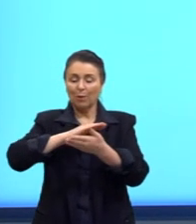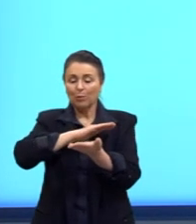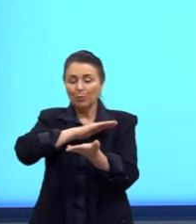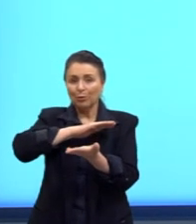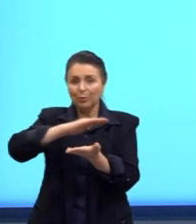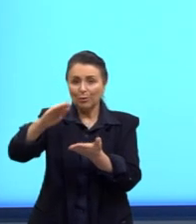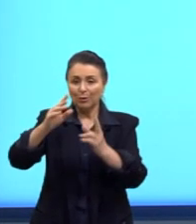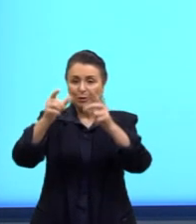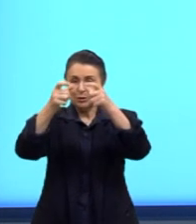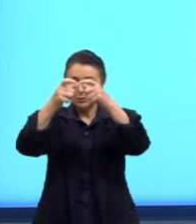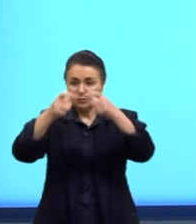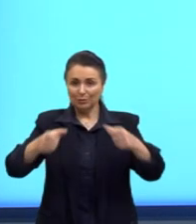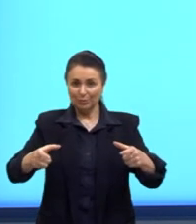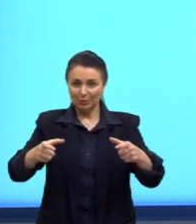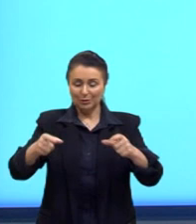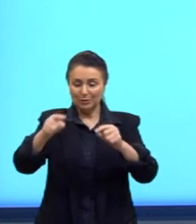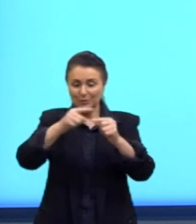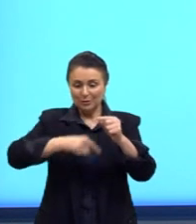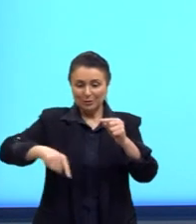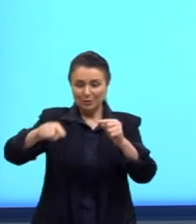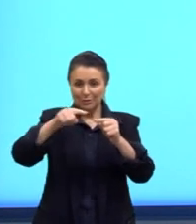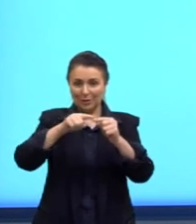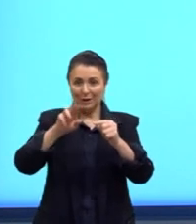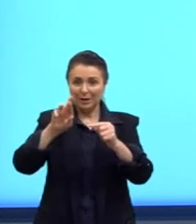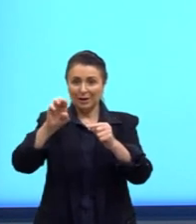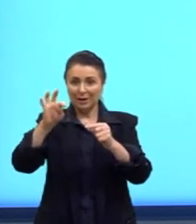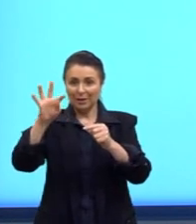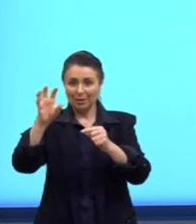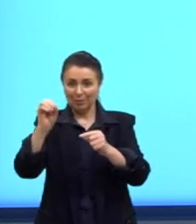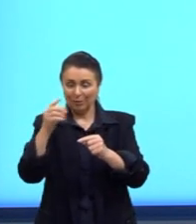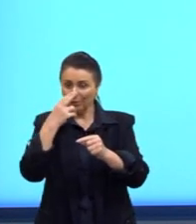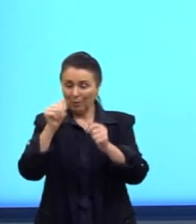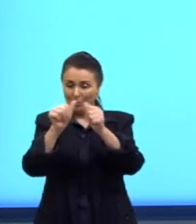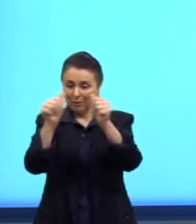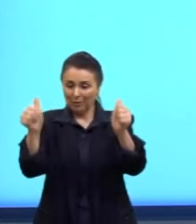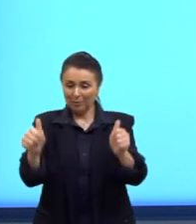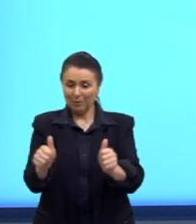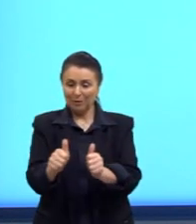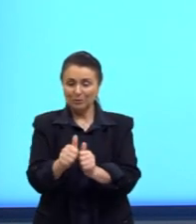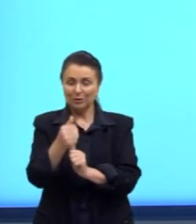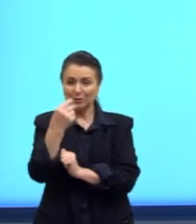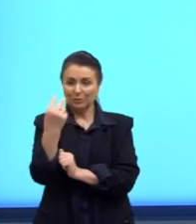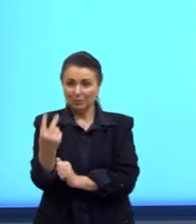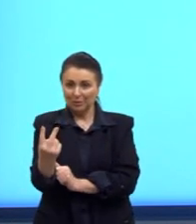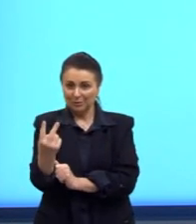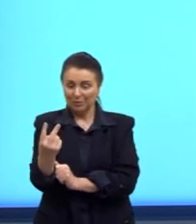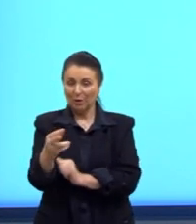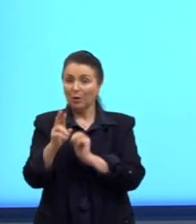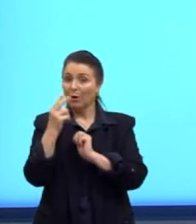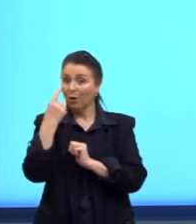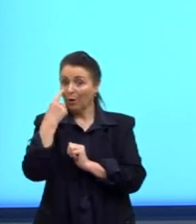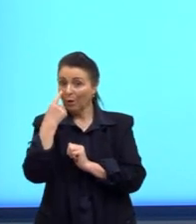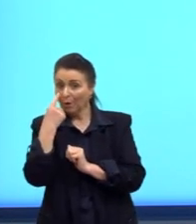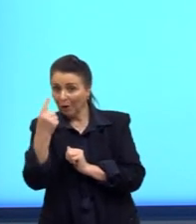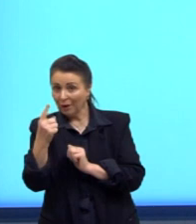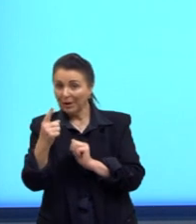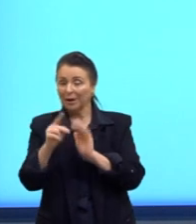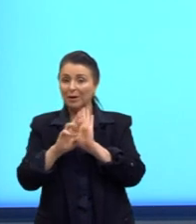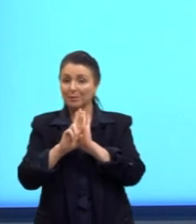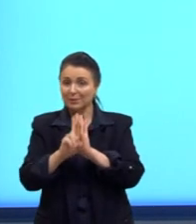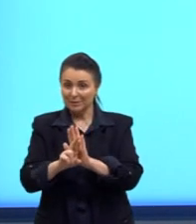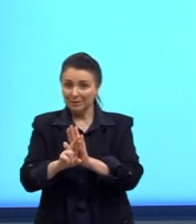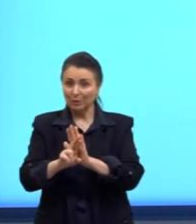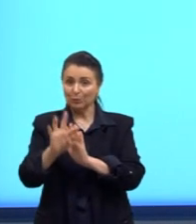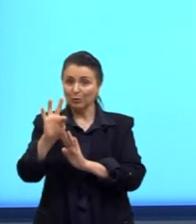circular reto, como na figura 2. Então, nós temos aqui a representação do tronco de